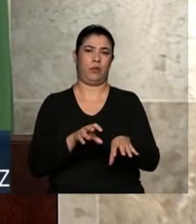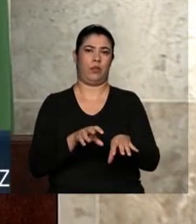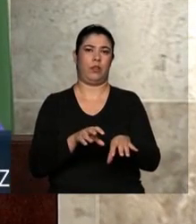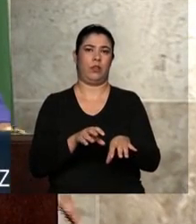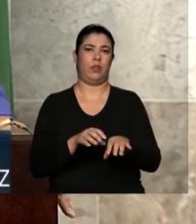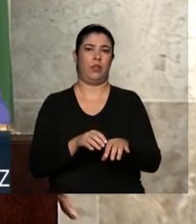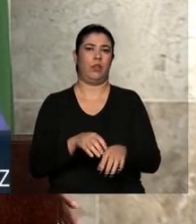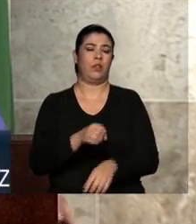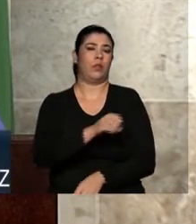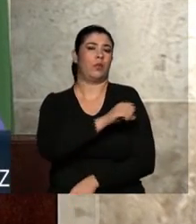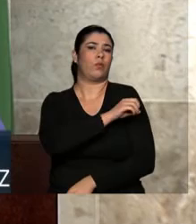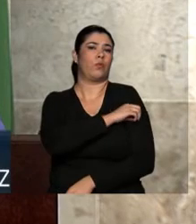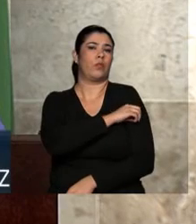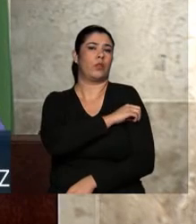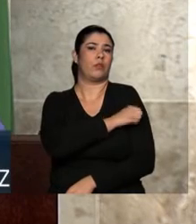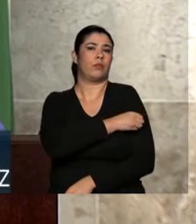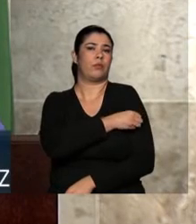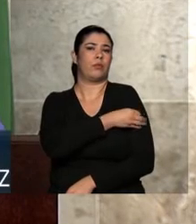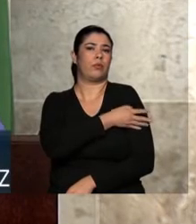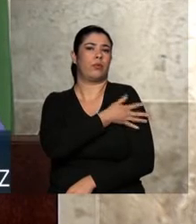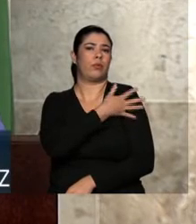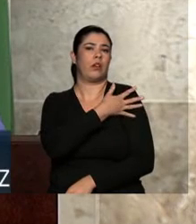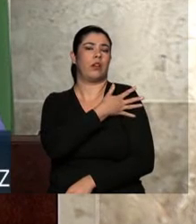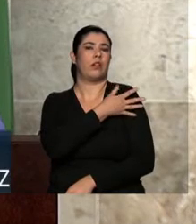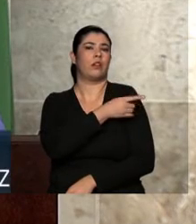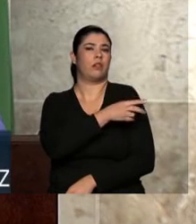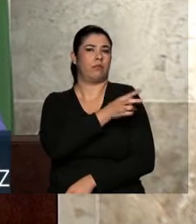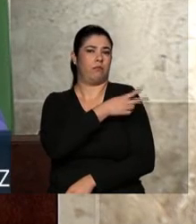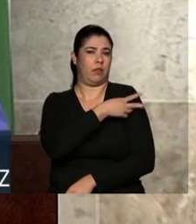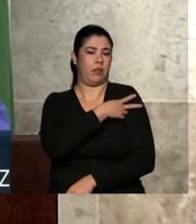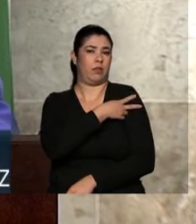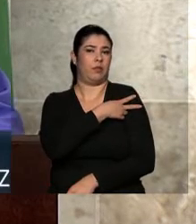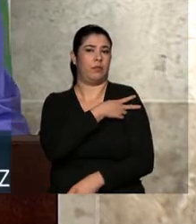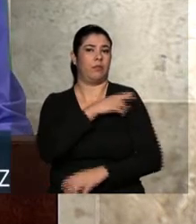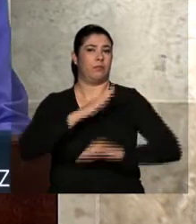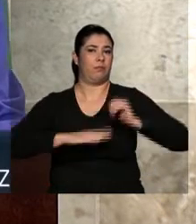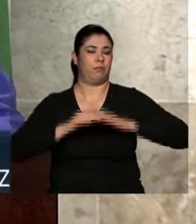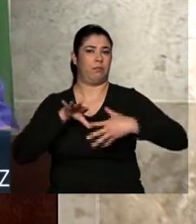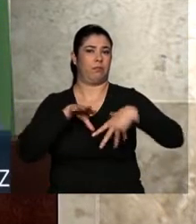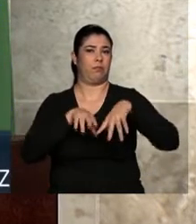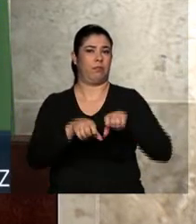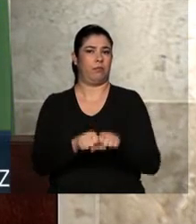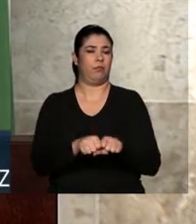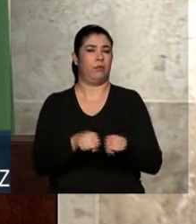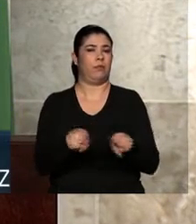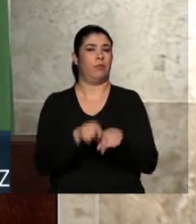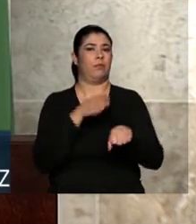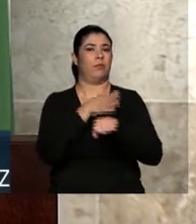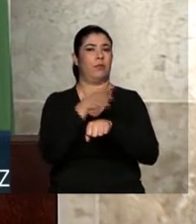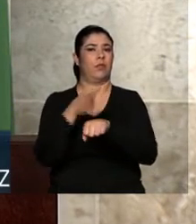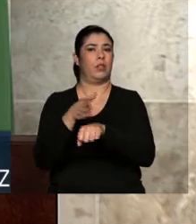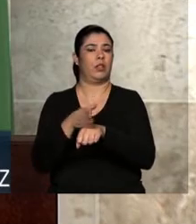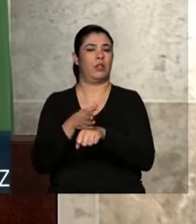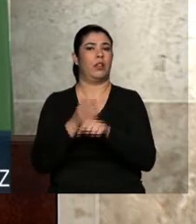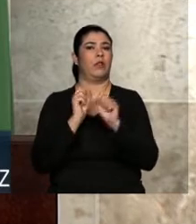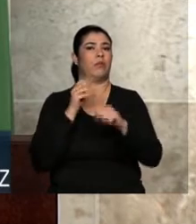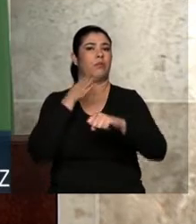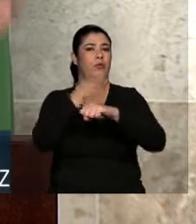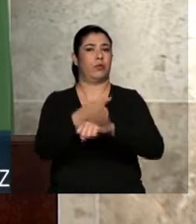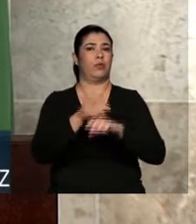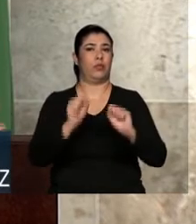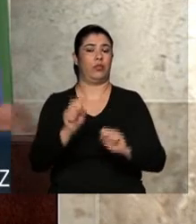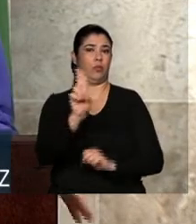ensino básico, passando pelo ensino técnico profissionalizante e o acesso à universidade.